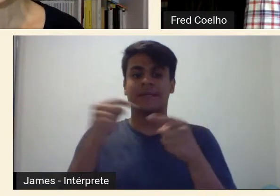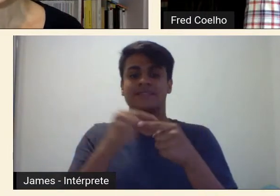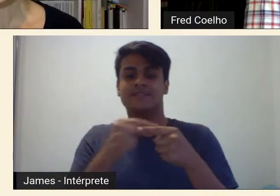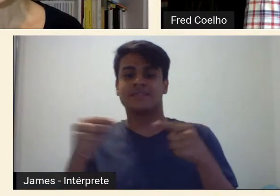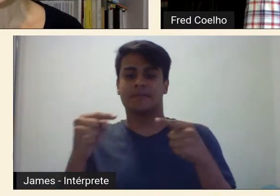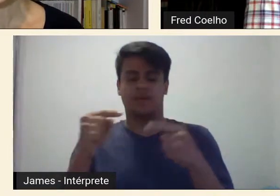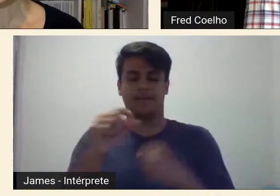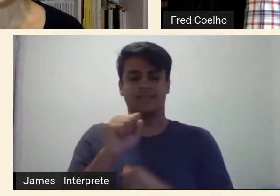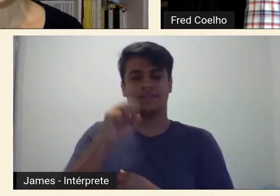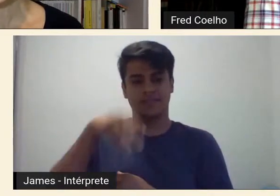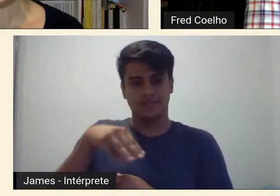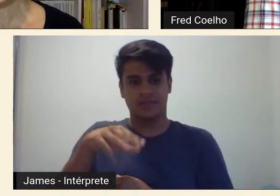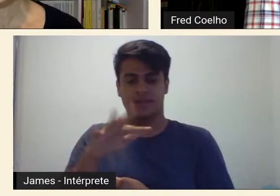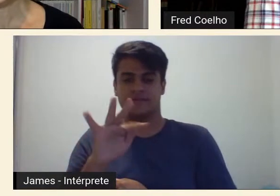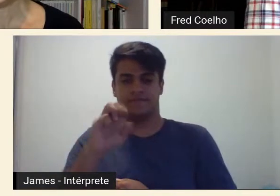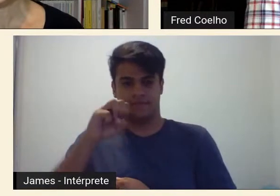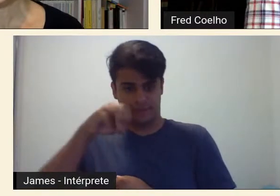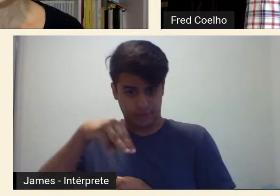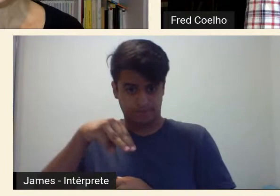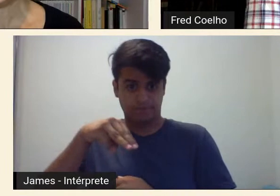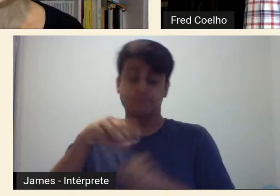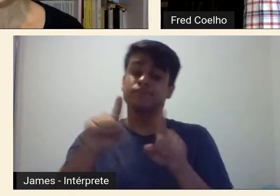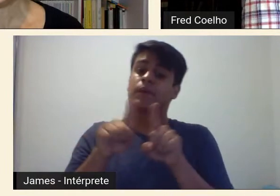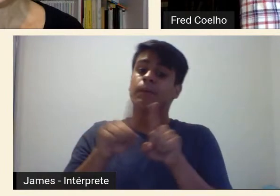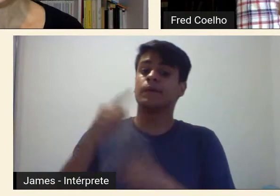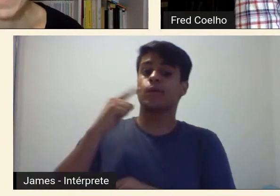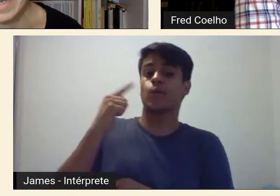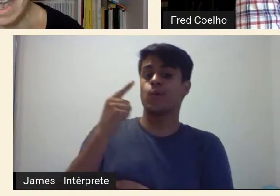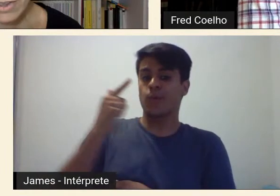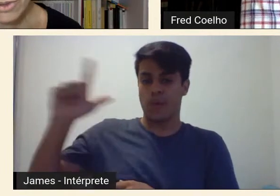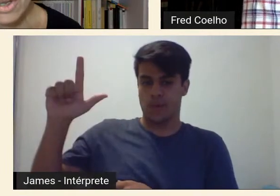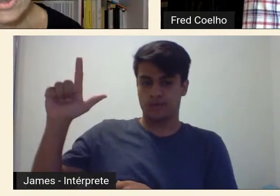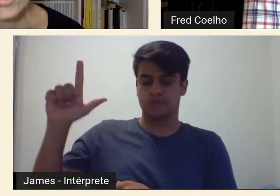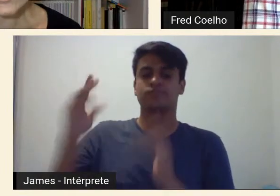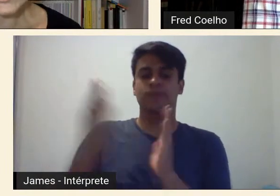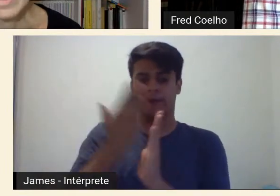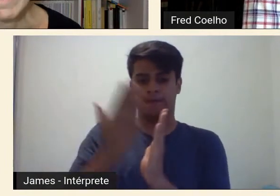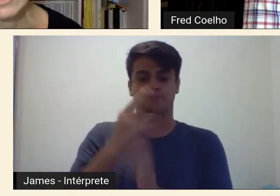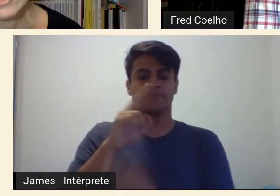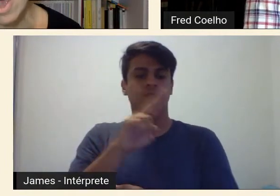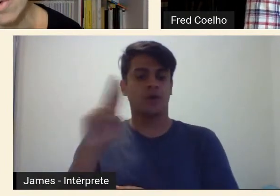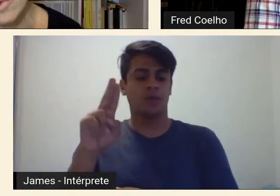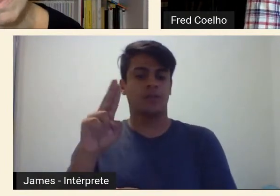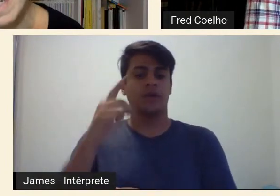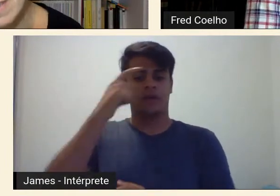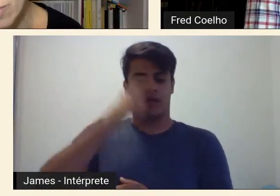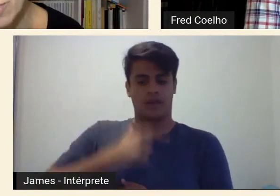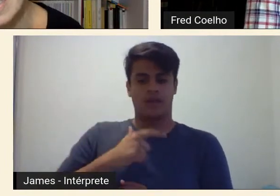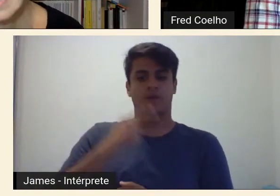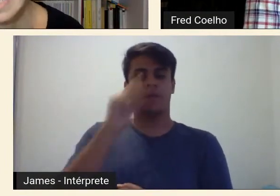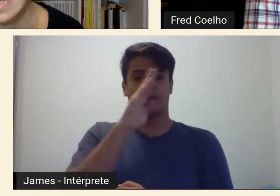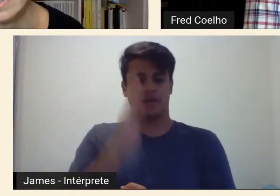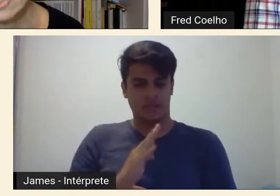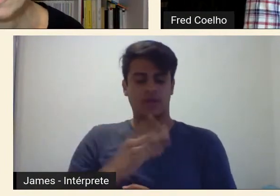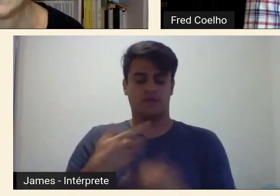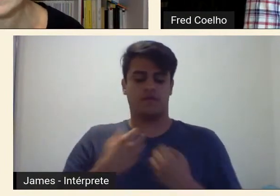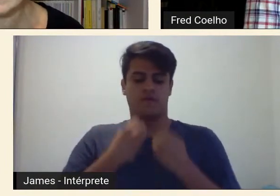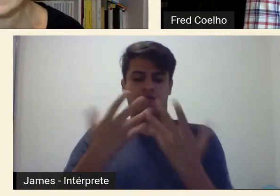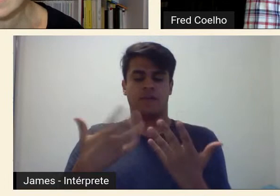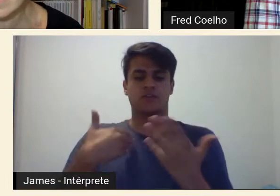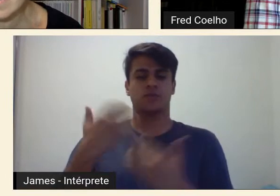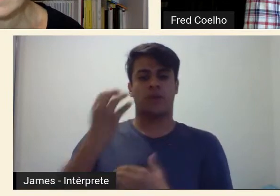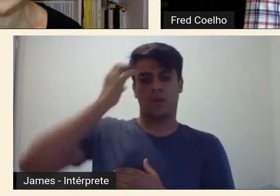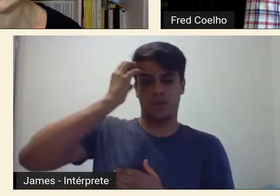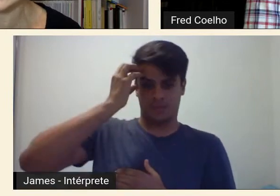de Eu, Brasileiro, Confesso Minha Culpa e Meu Pecado, Cultura Marginal no Brasil nas Décadas de